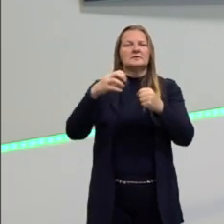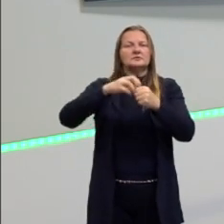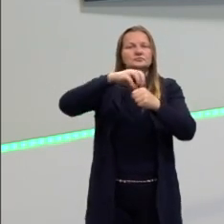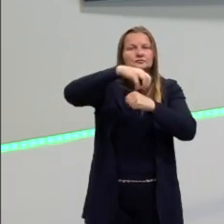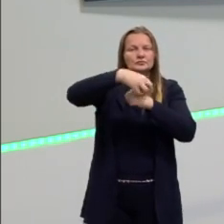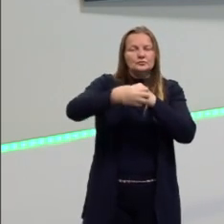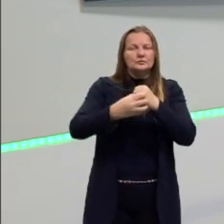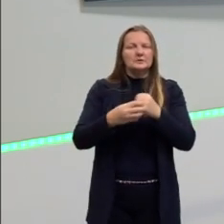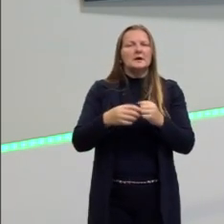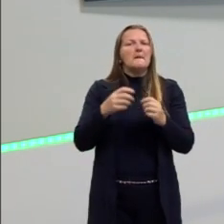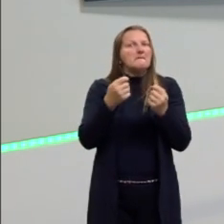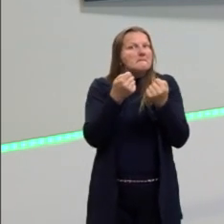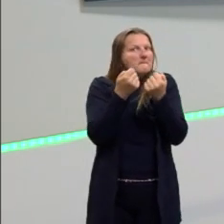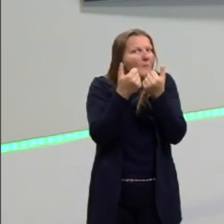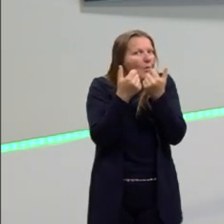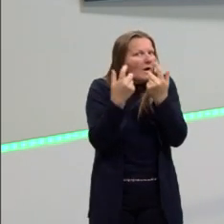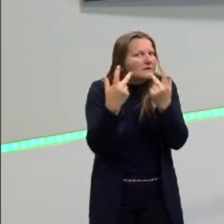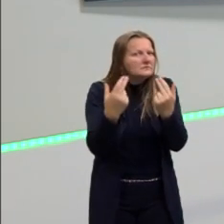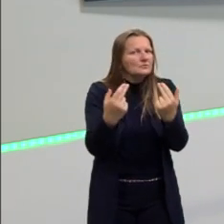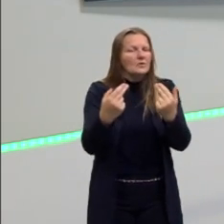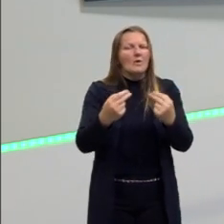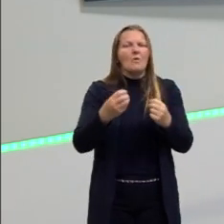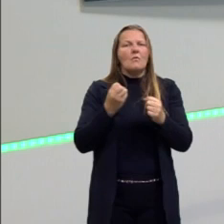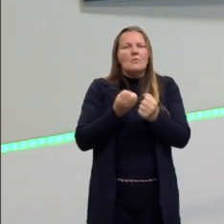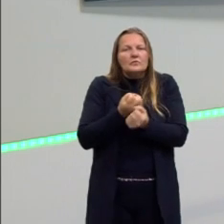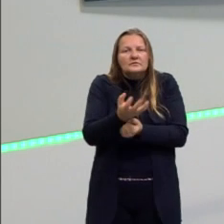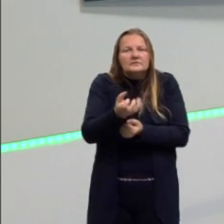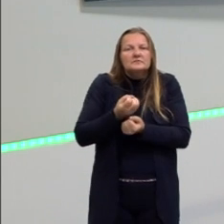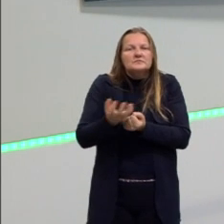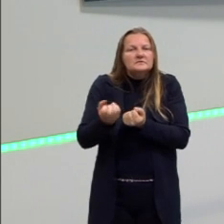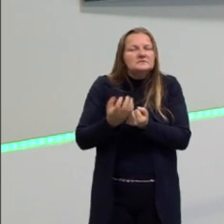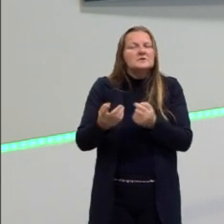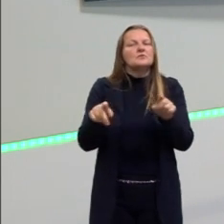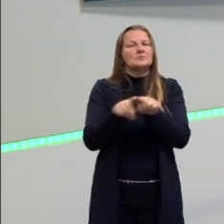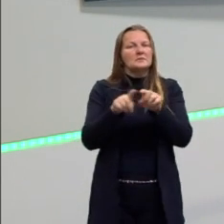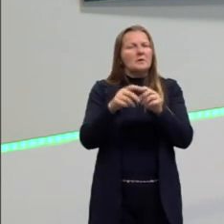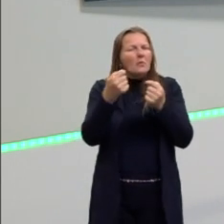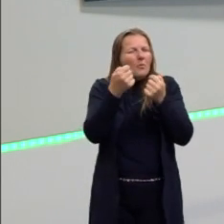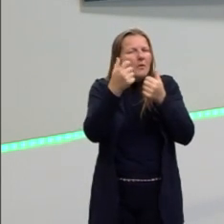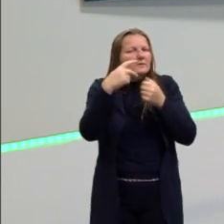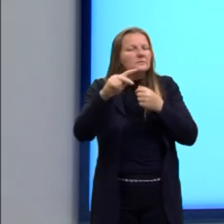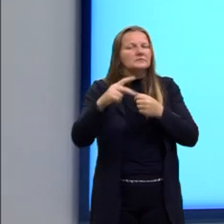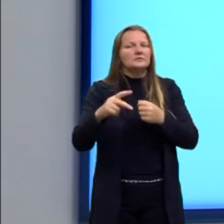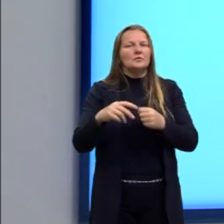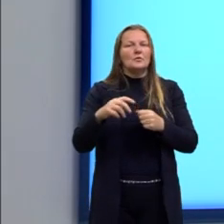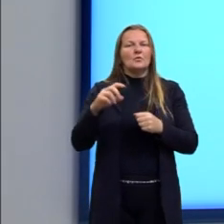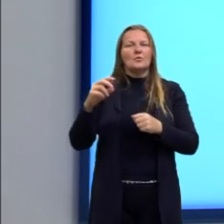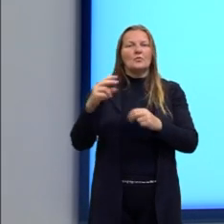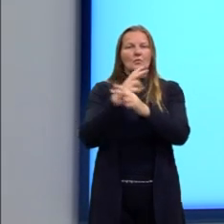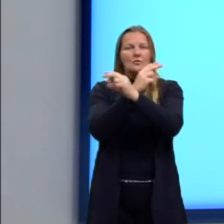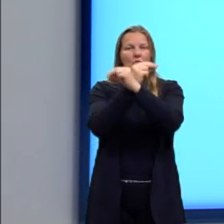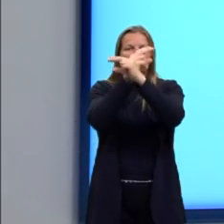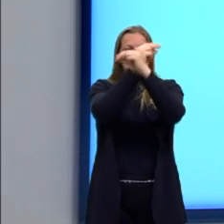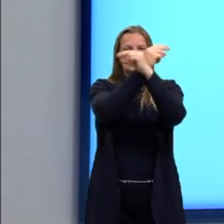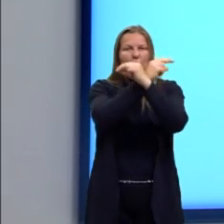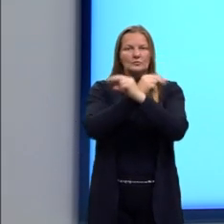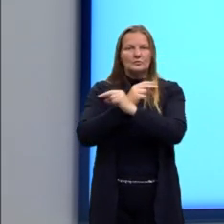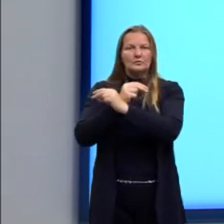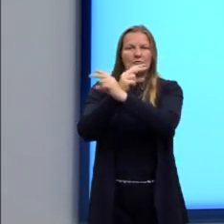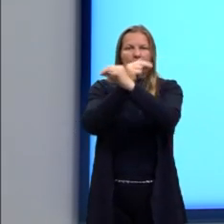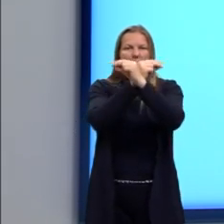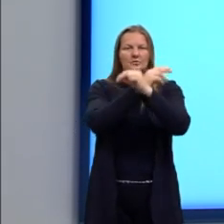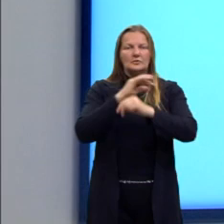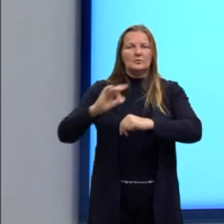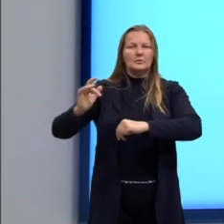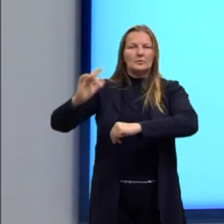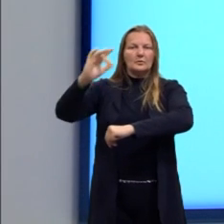sintomas, como se transmite, é muito parecido, tá? Então, o mosquito é desegipte, né? Então, é o